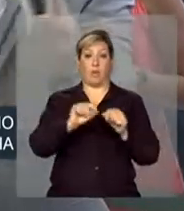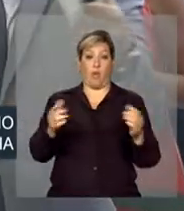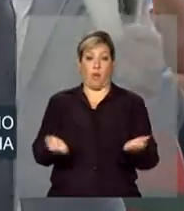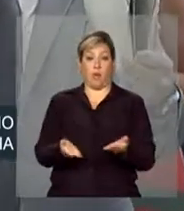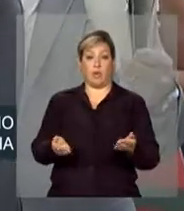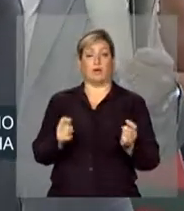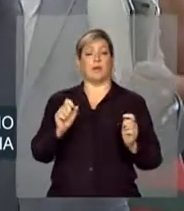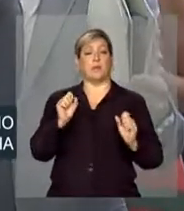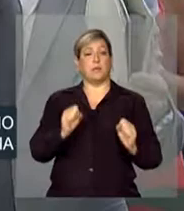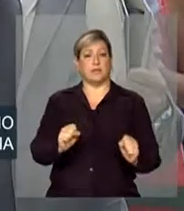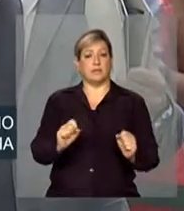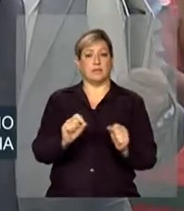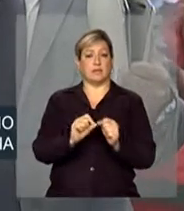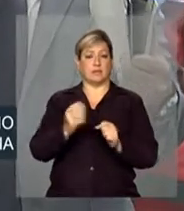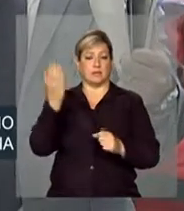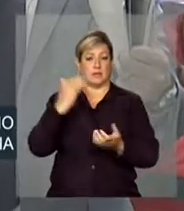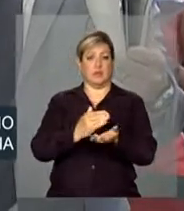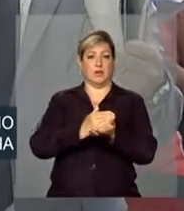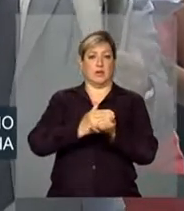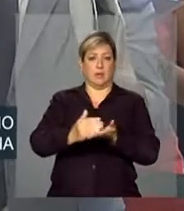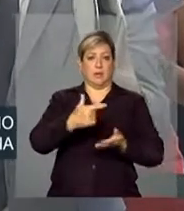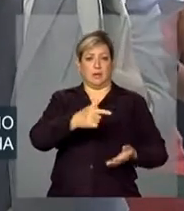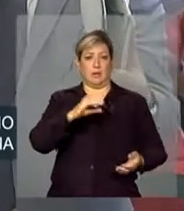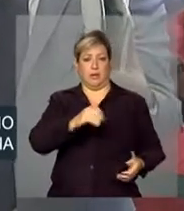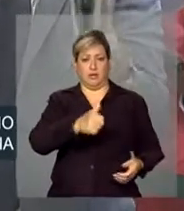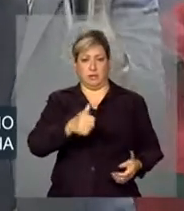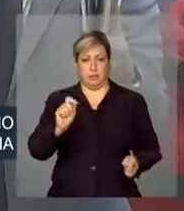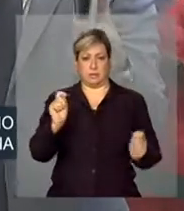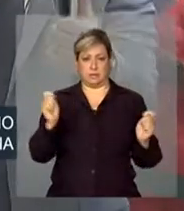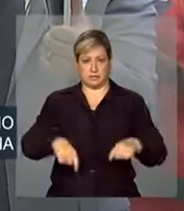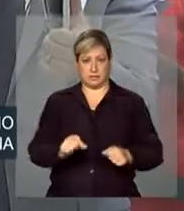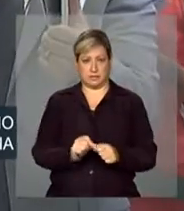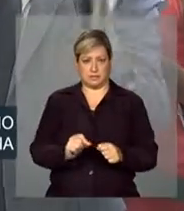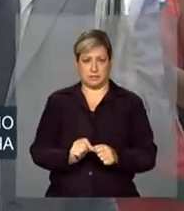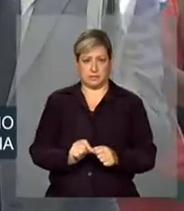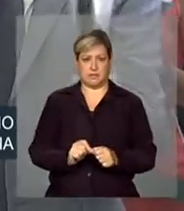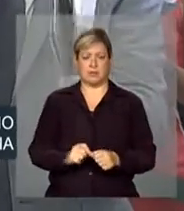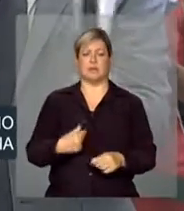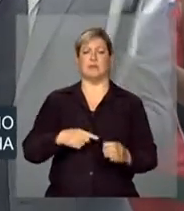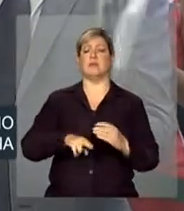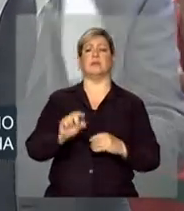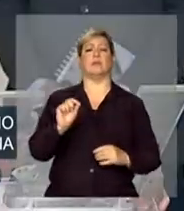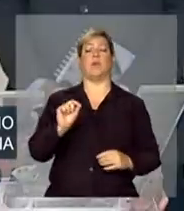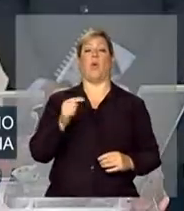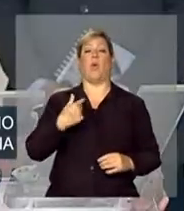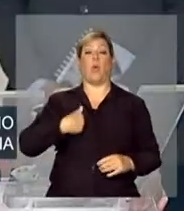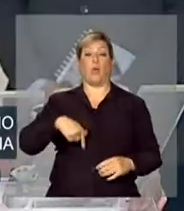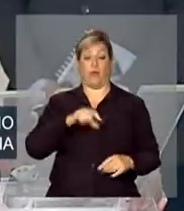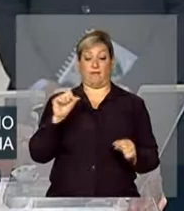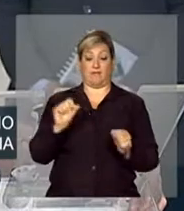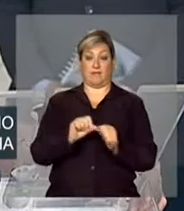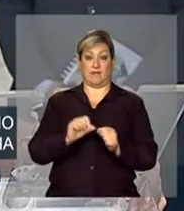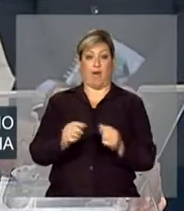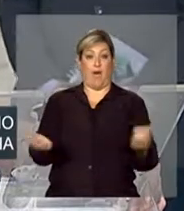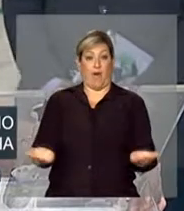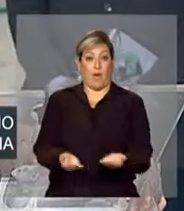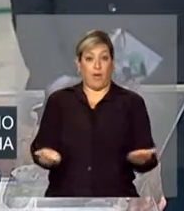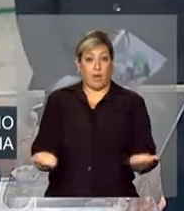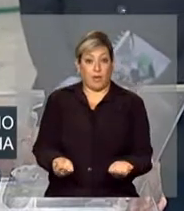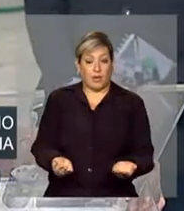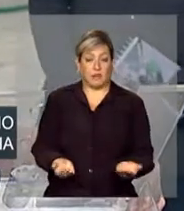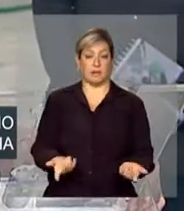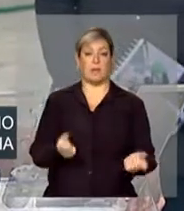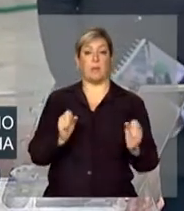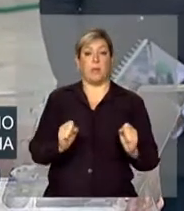feito no início de 2011? Não poderia? O que vocês não tinham dinheiro? O que a gente fez hoje poderia ter sido